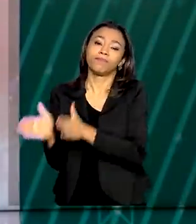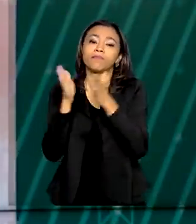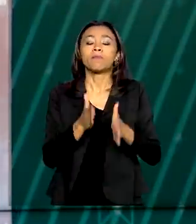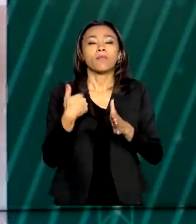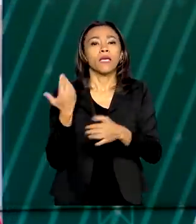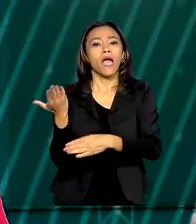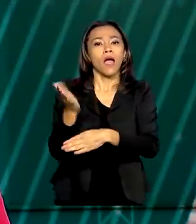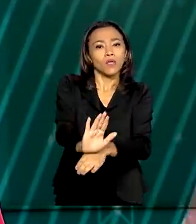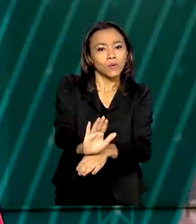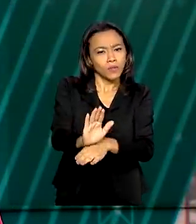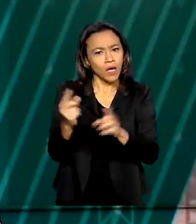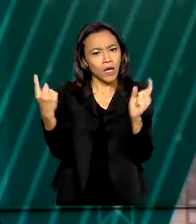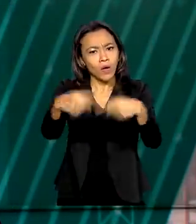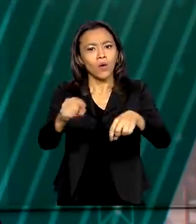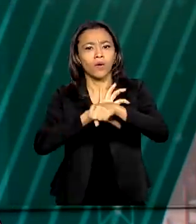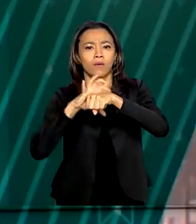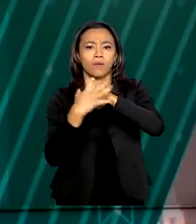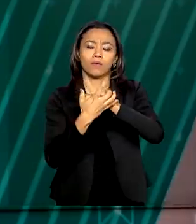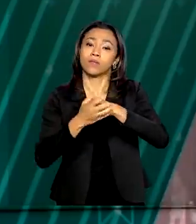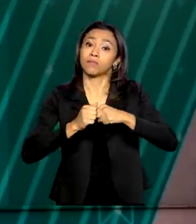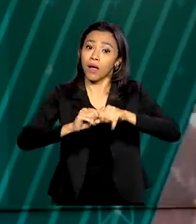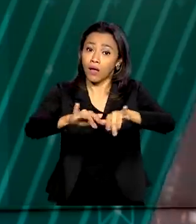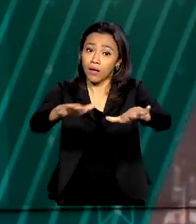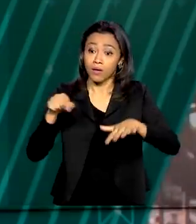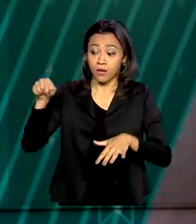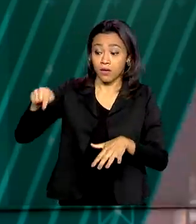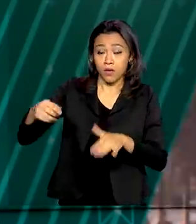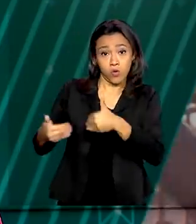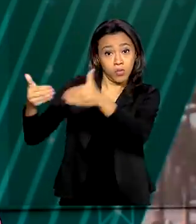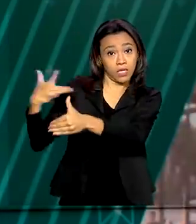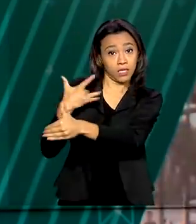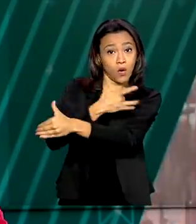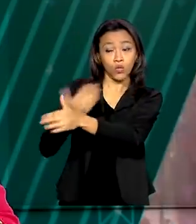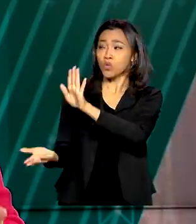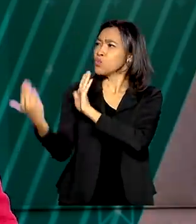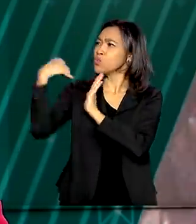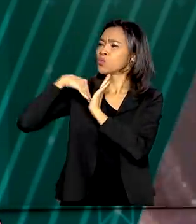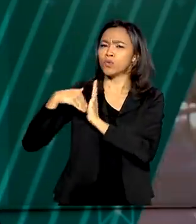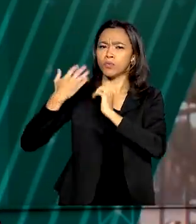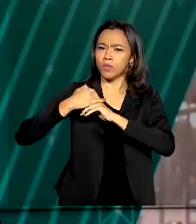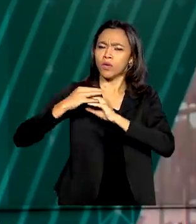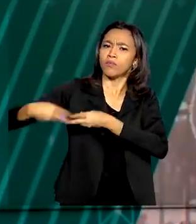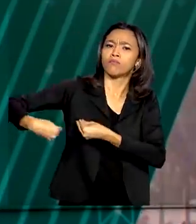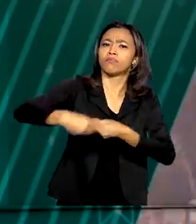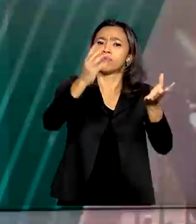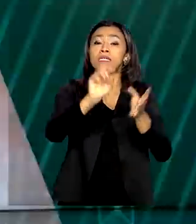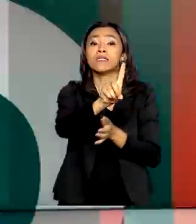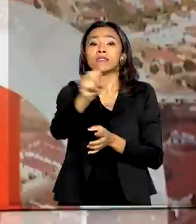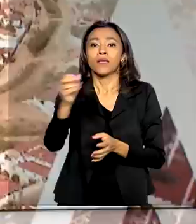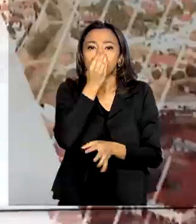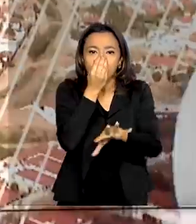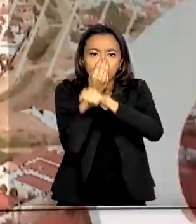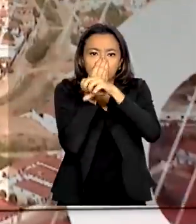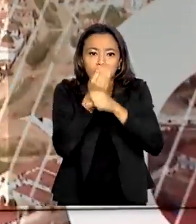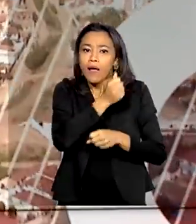ajudar no enfrentamento da pandemia, o Ministério da Saúde enviou no último fim de semana mais 100 respiradores para 4 estados.